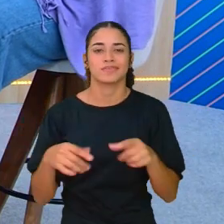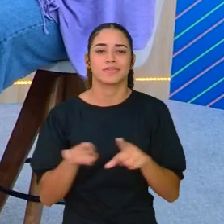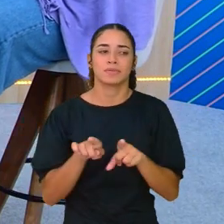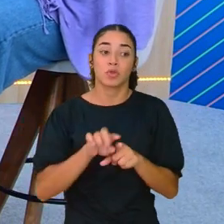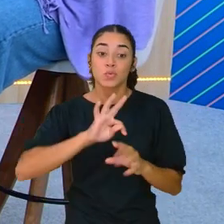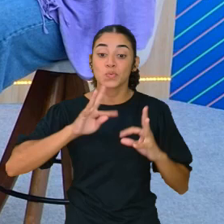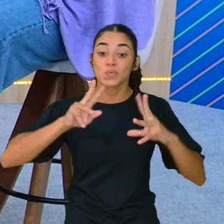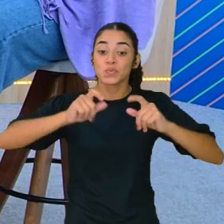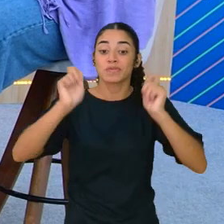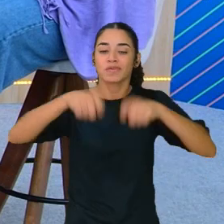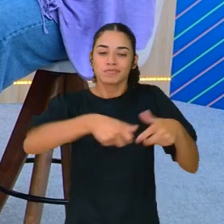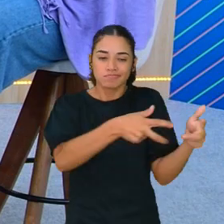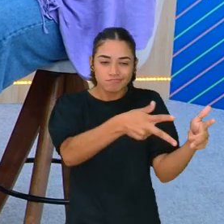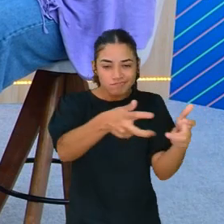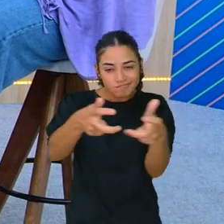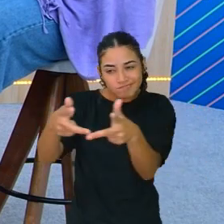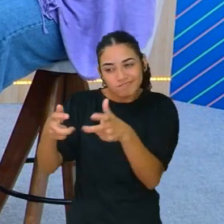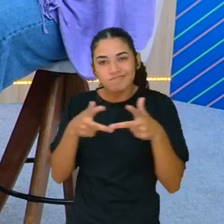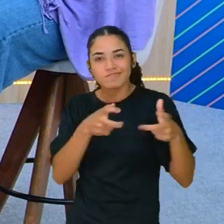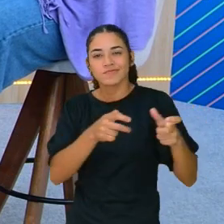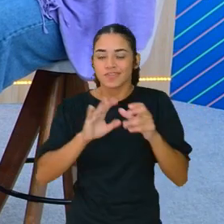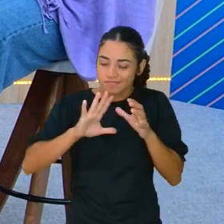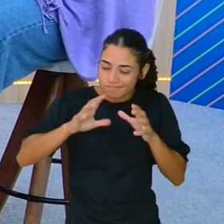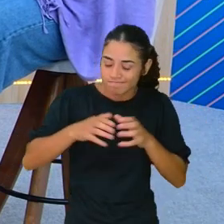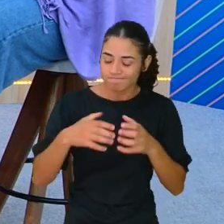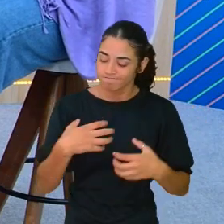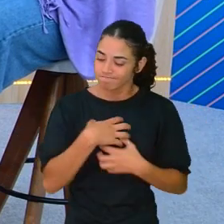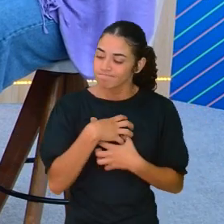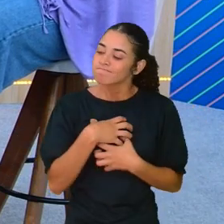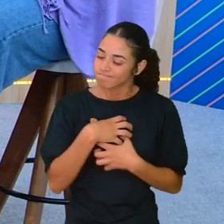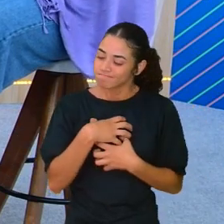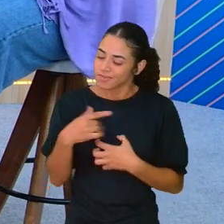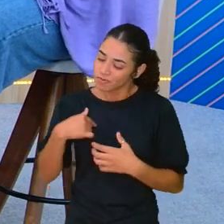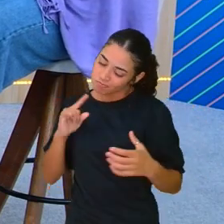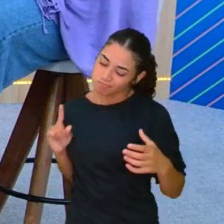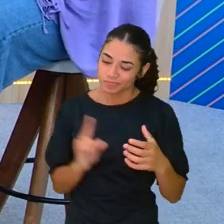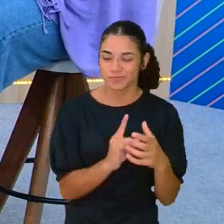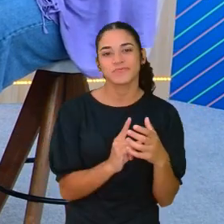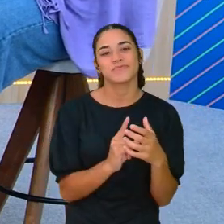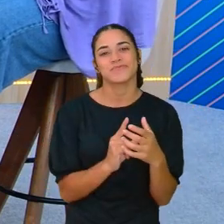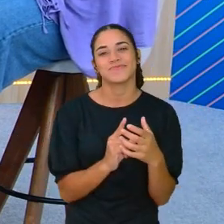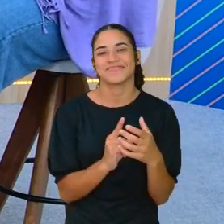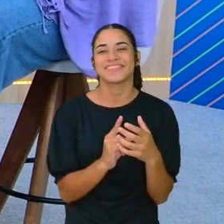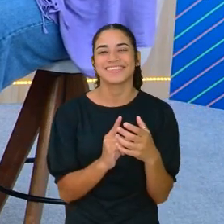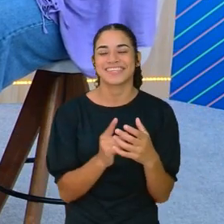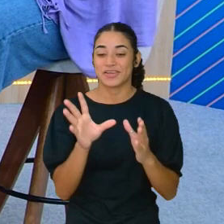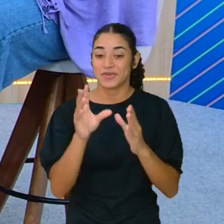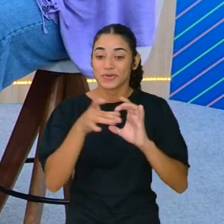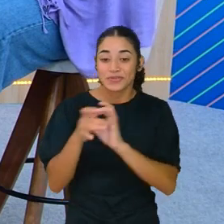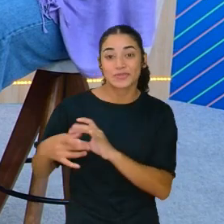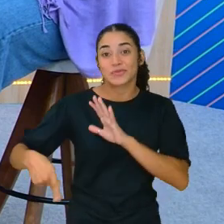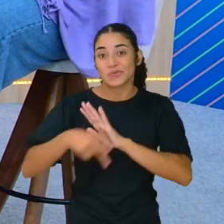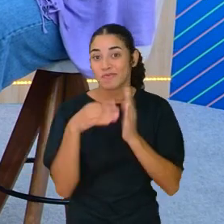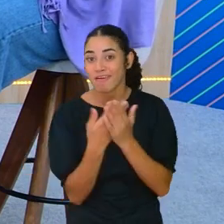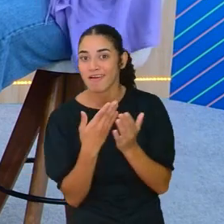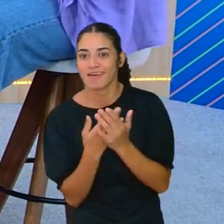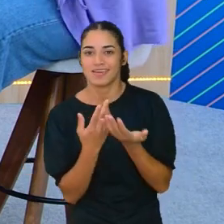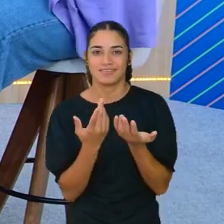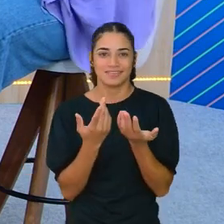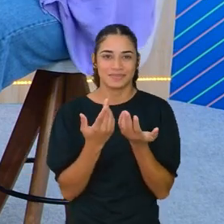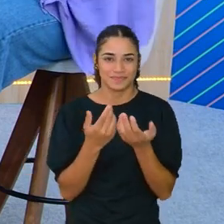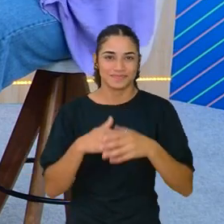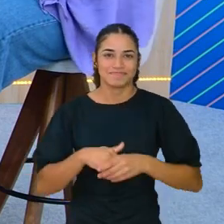perceba, que ele faz parte, ele se pertence sempre do contexto da sua aula, da sua abordagem.